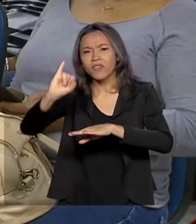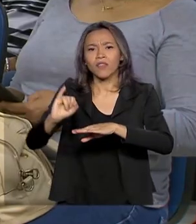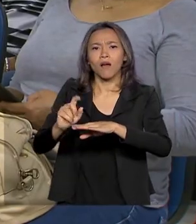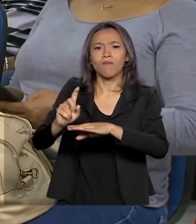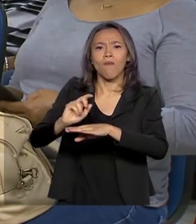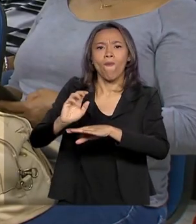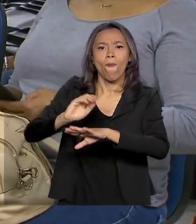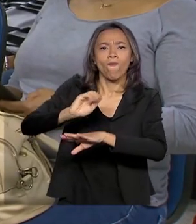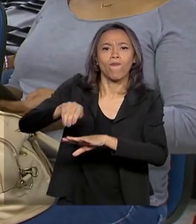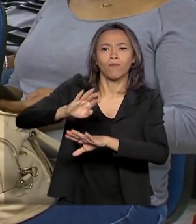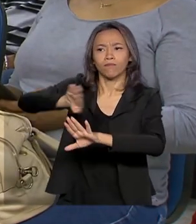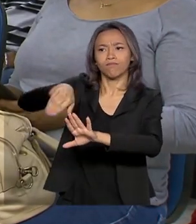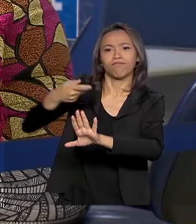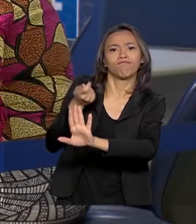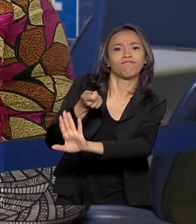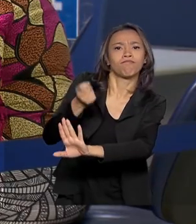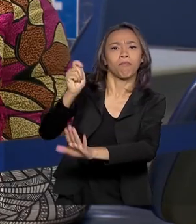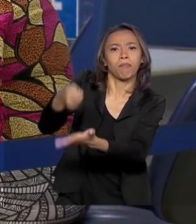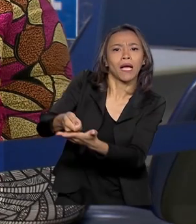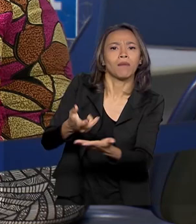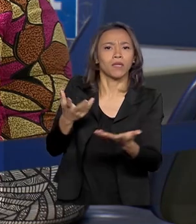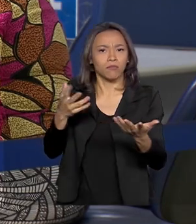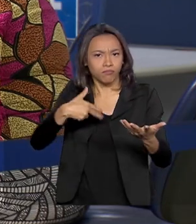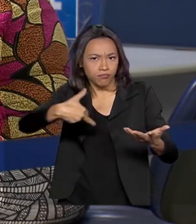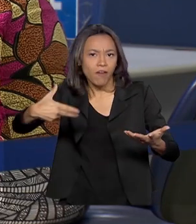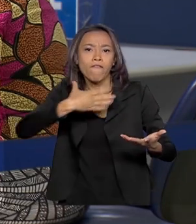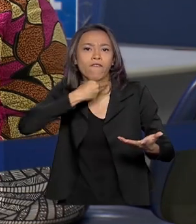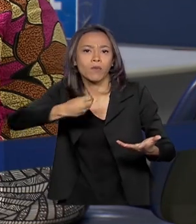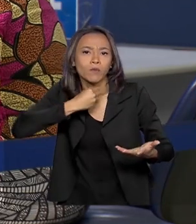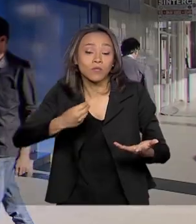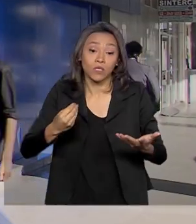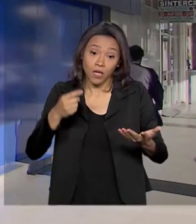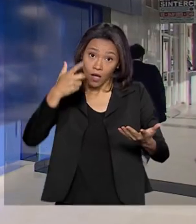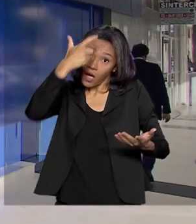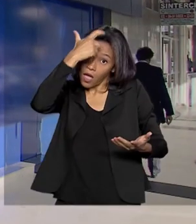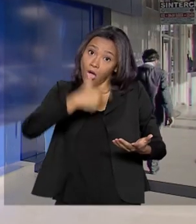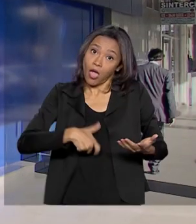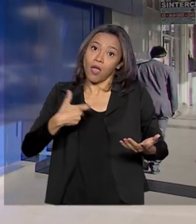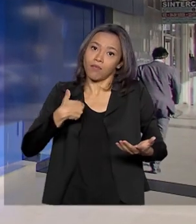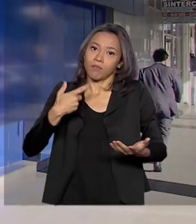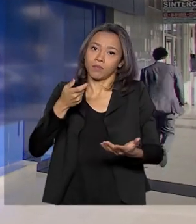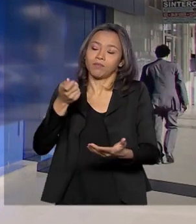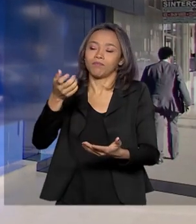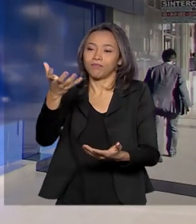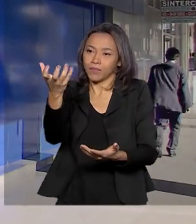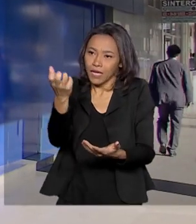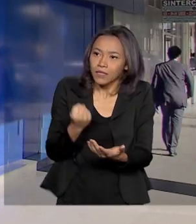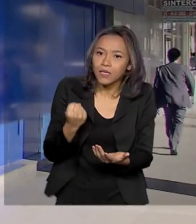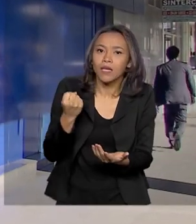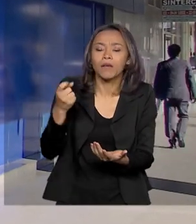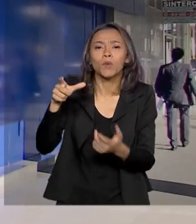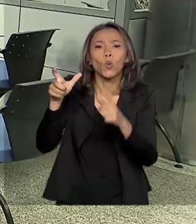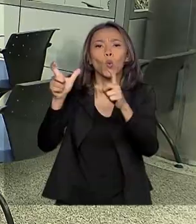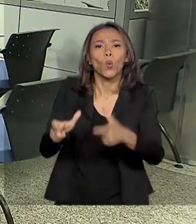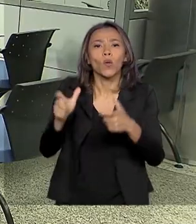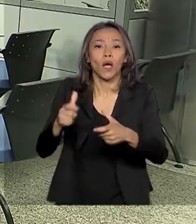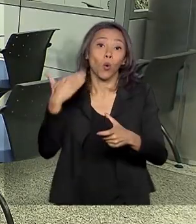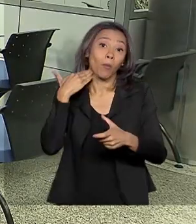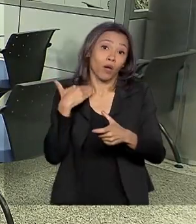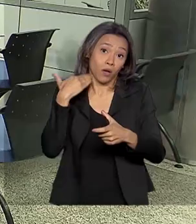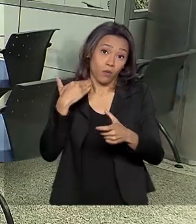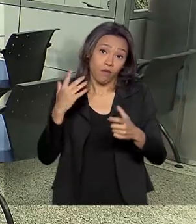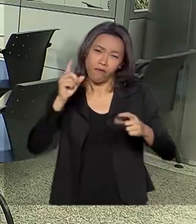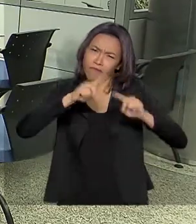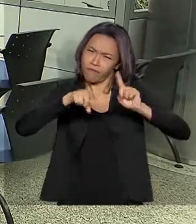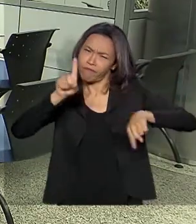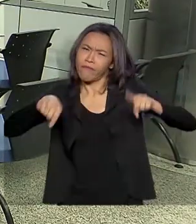indevidos. A prova de vida deve ser feita pelo próprio beneficiário no banco em que recebe a aposentadoria. A data varia.